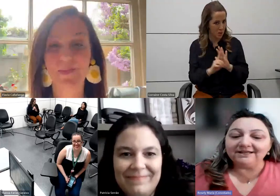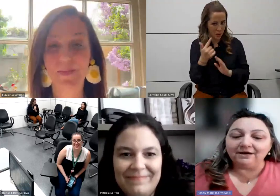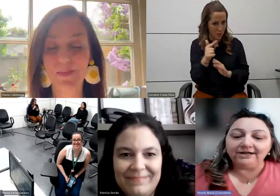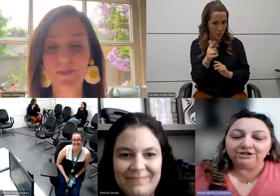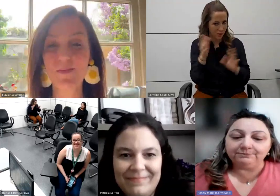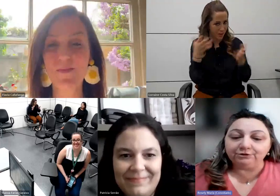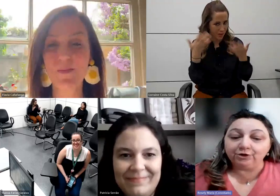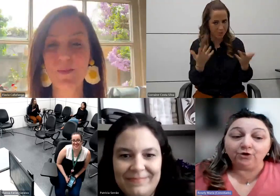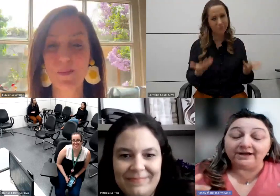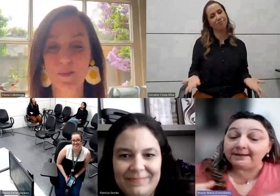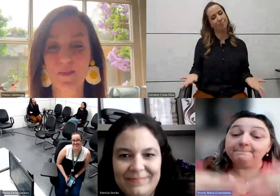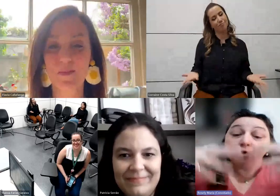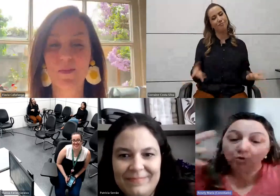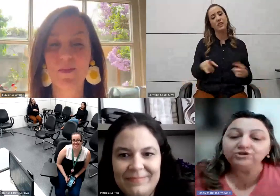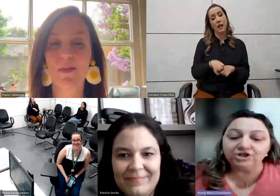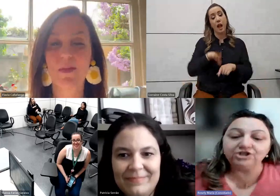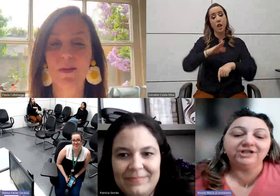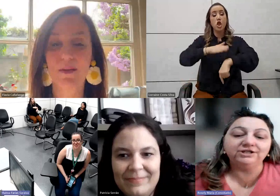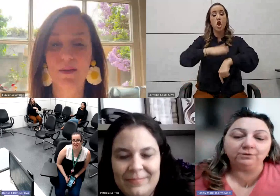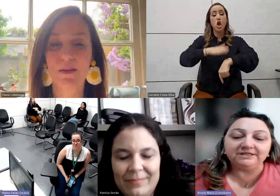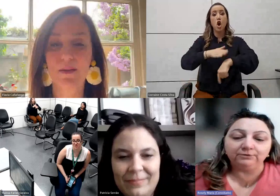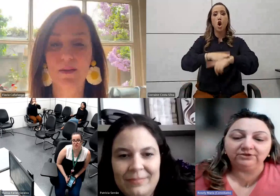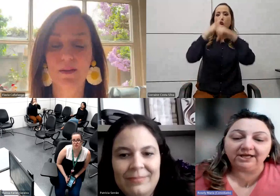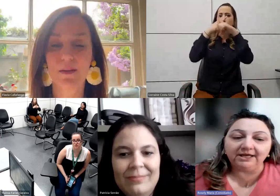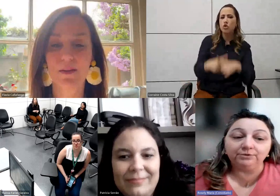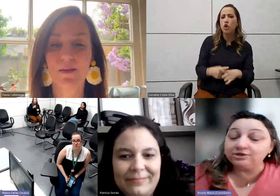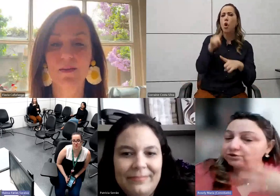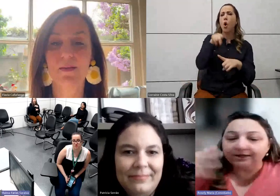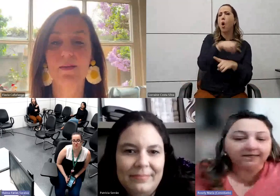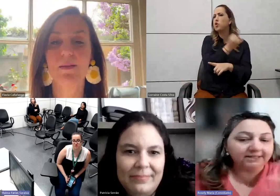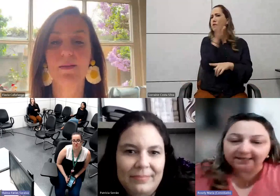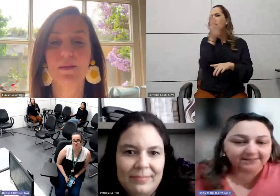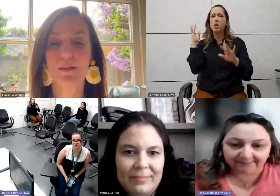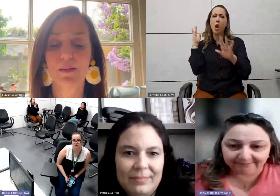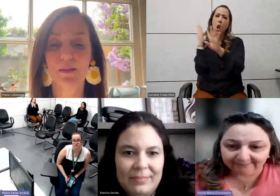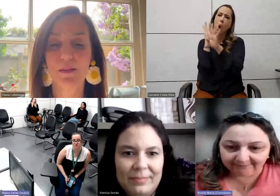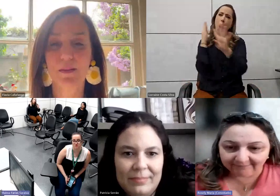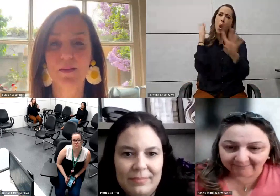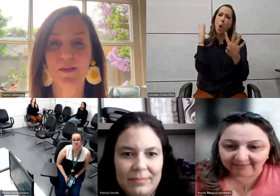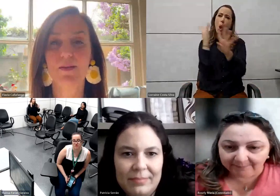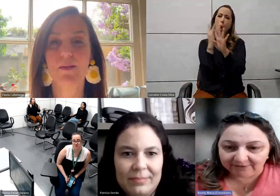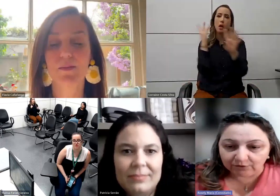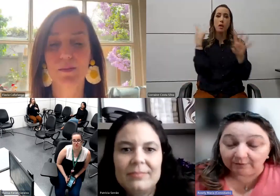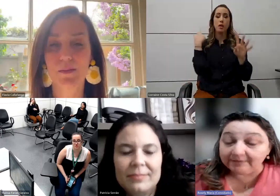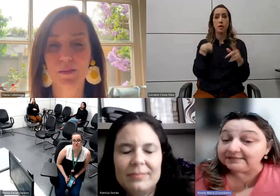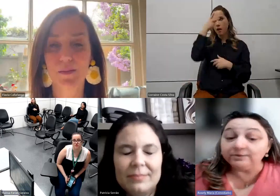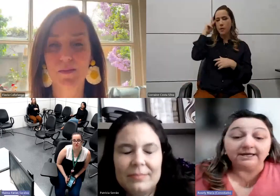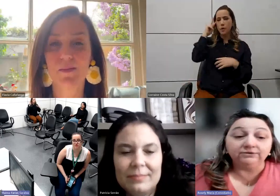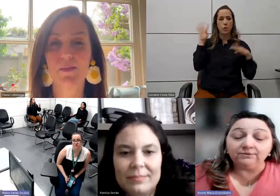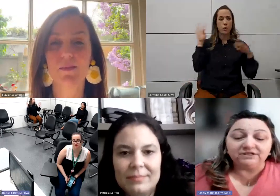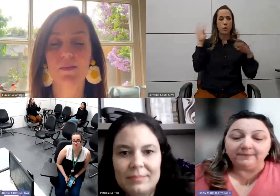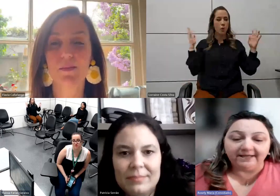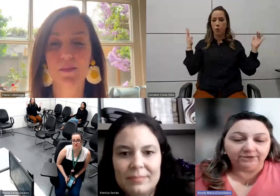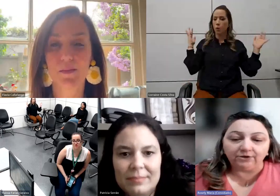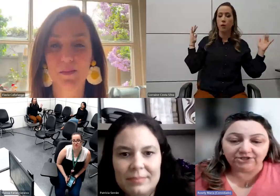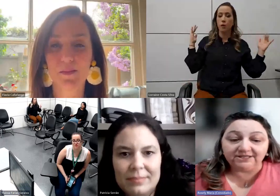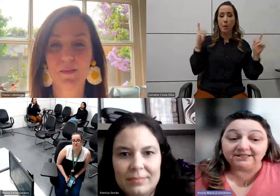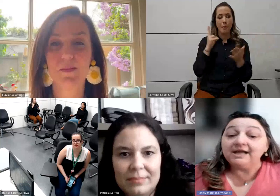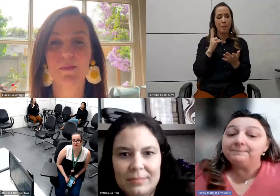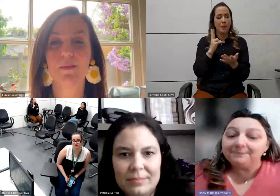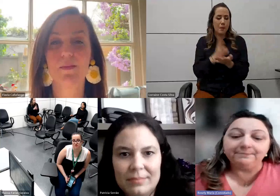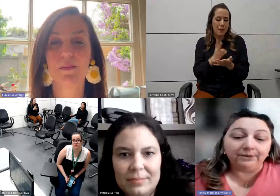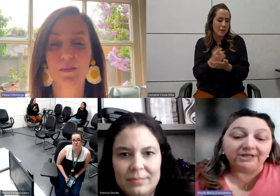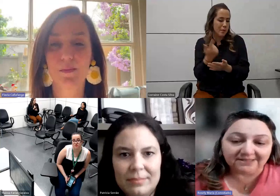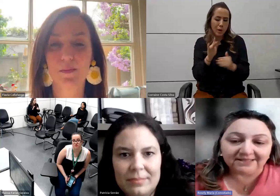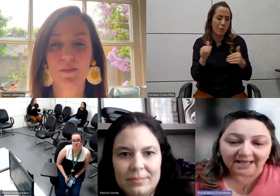Quando chega na hora de ir para o jogo, aquele monte de gente ao mesmo tempo desorganiza a pessoa, mesmo que ela não tenha um espectro